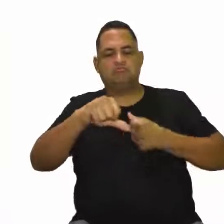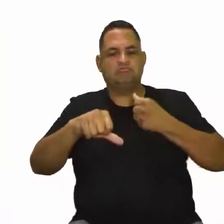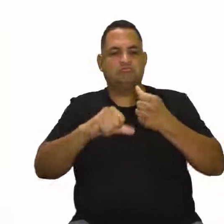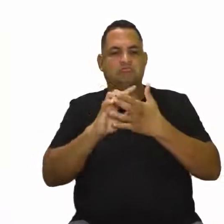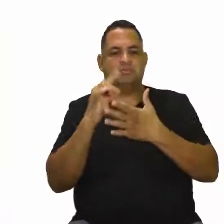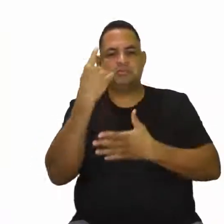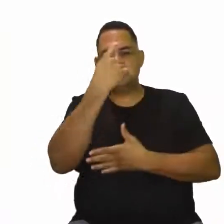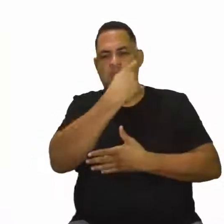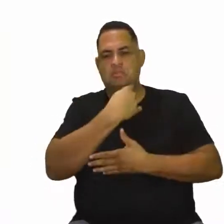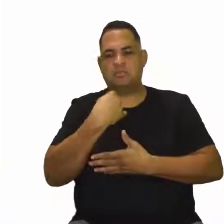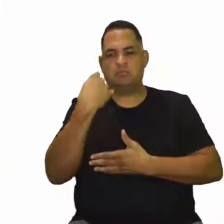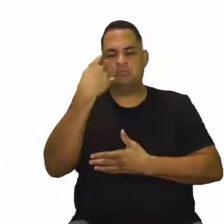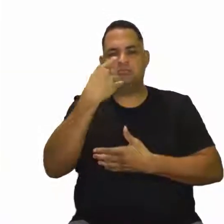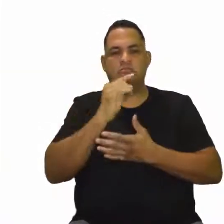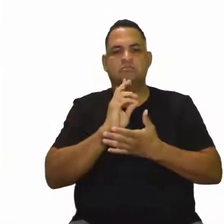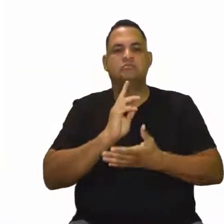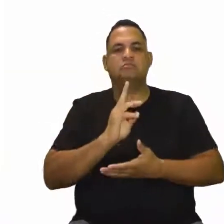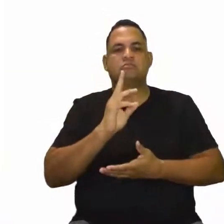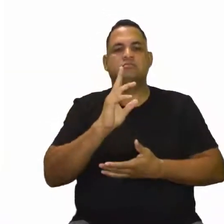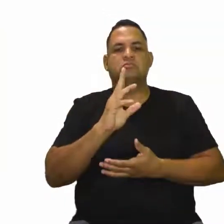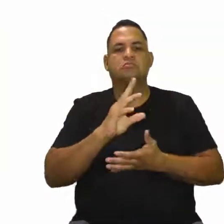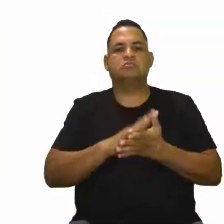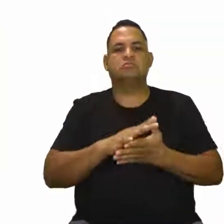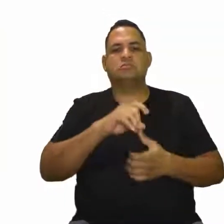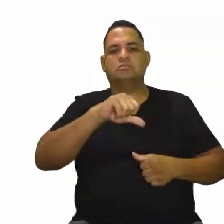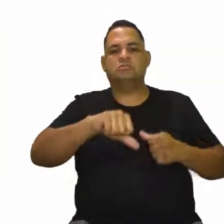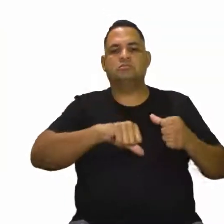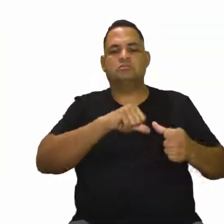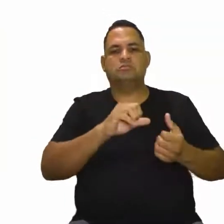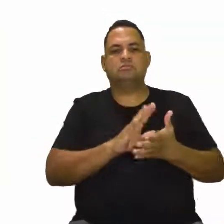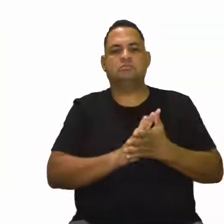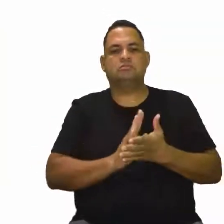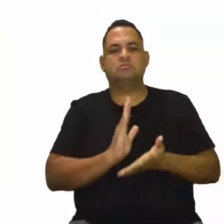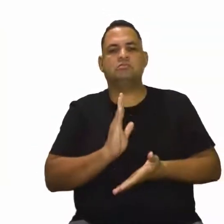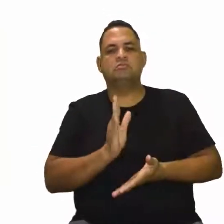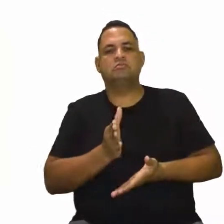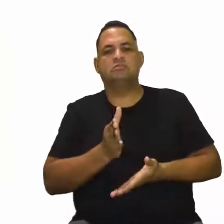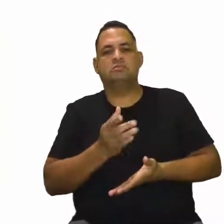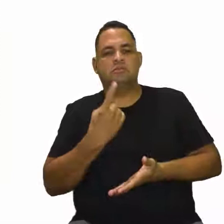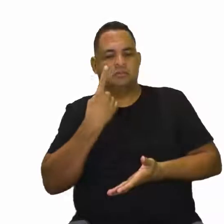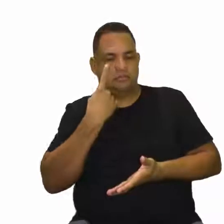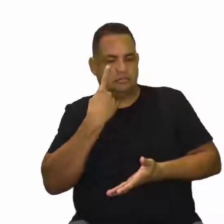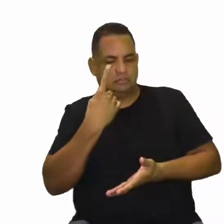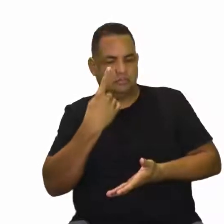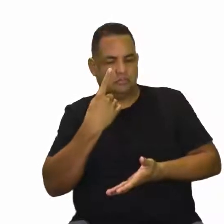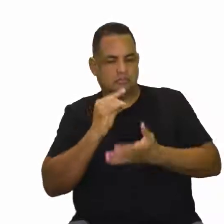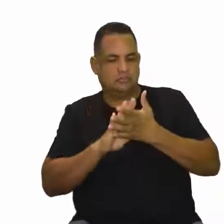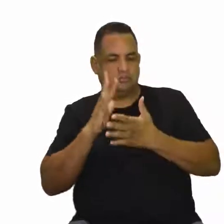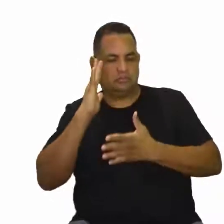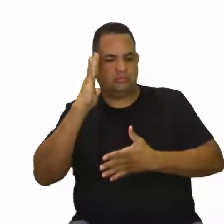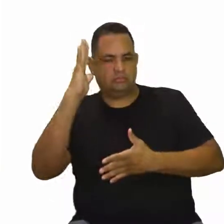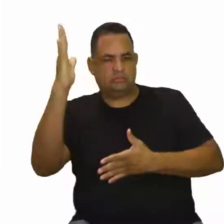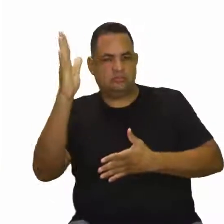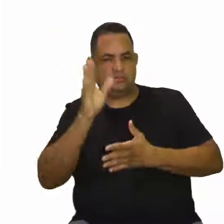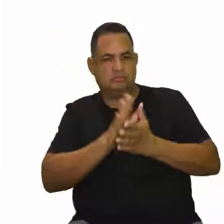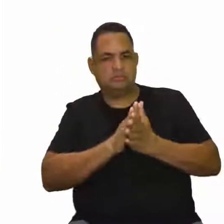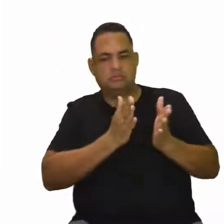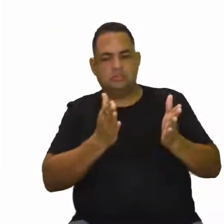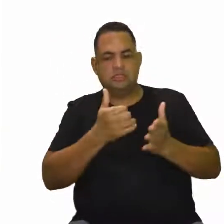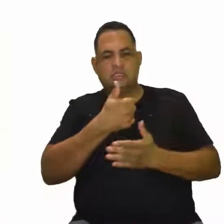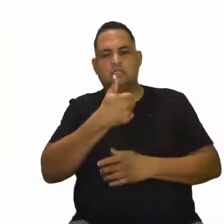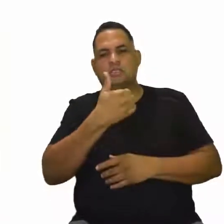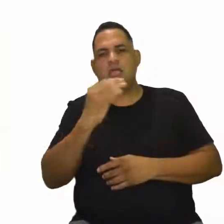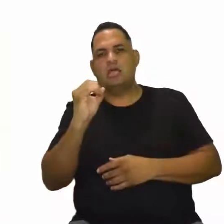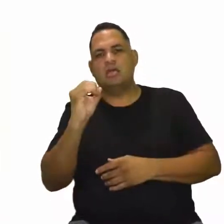no seu rosto? Como você tem se modificado? Você já se viu, já se imaginou daqui um tempinho, daqui uns 10, uns